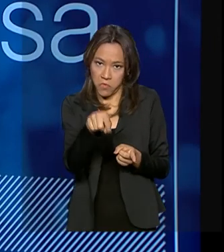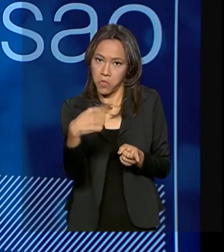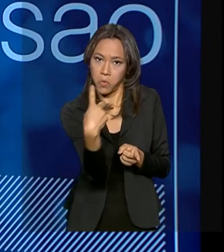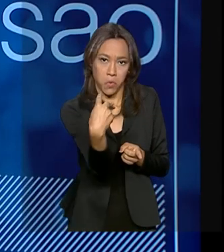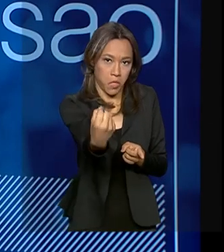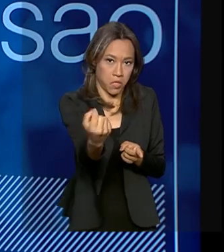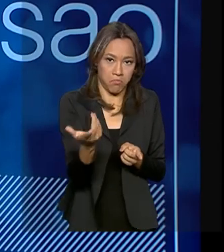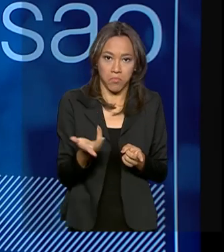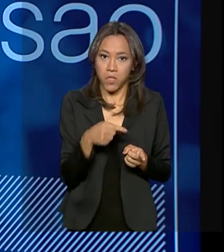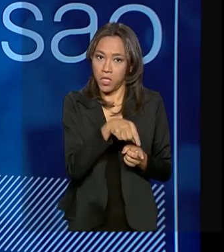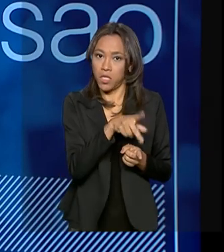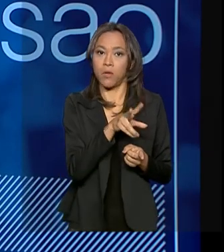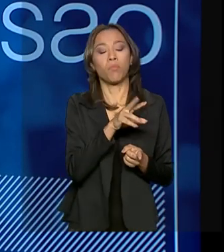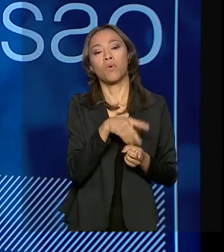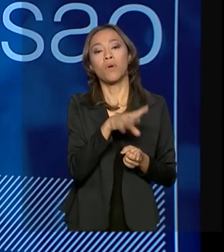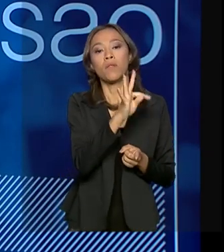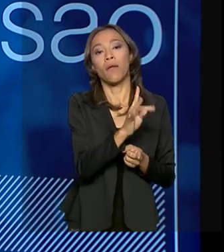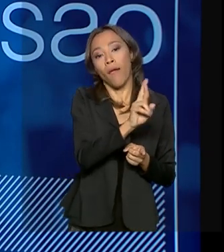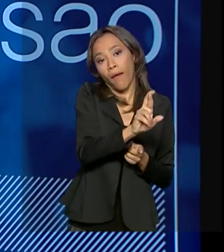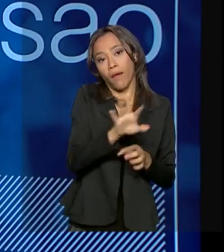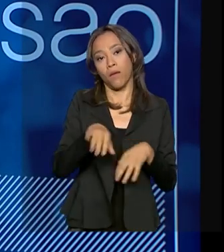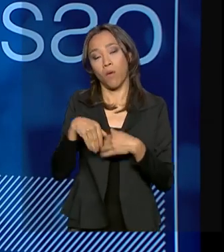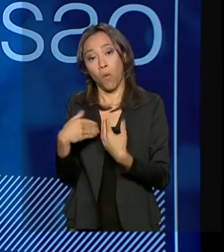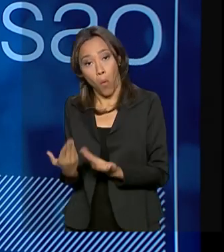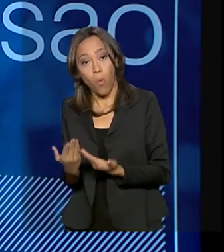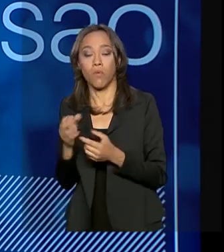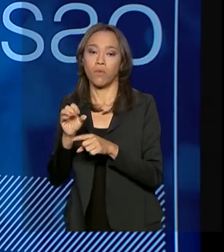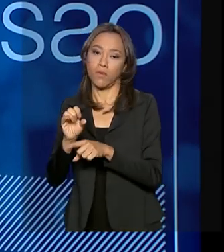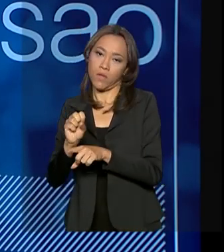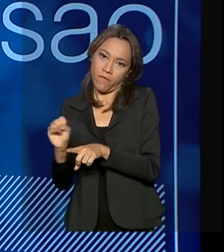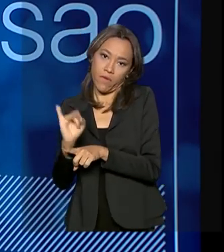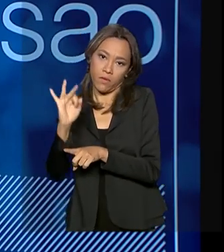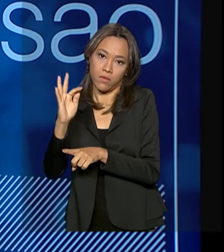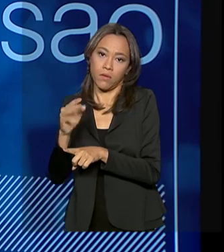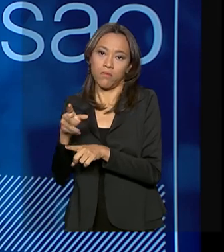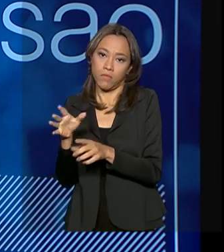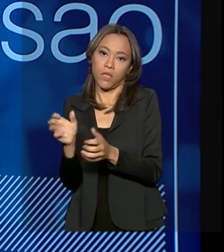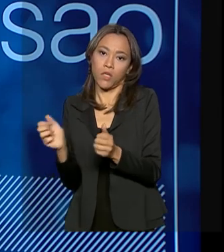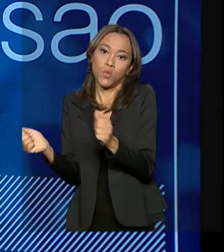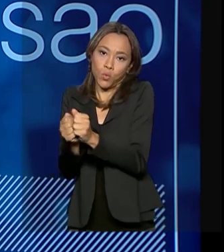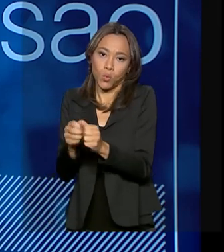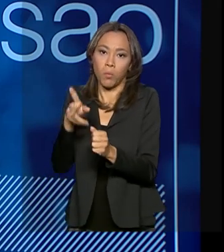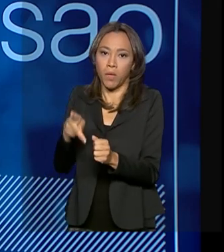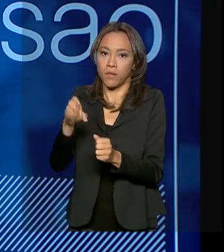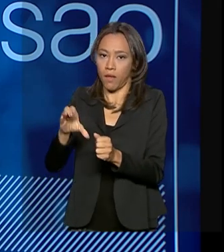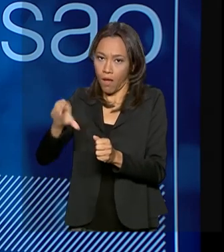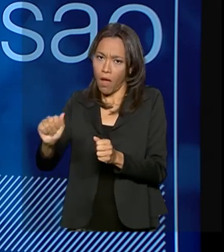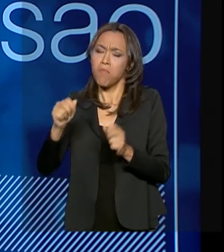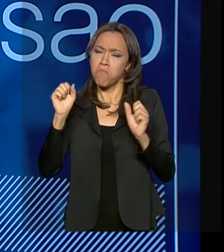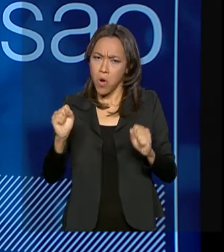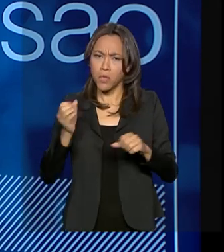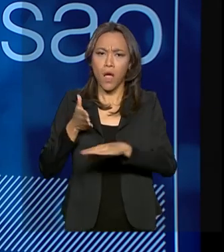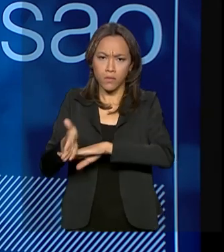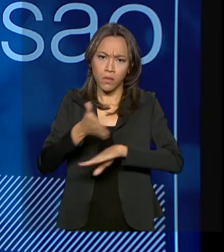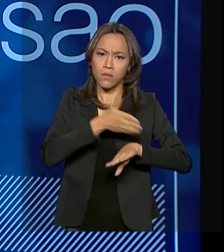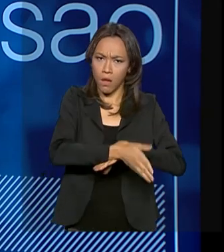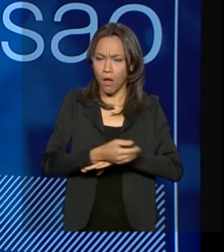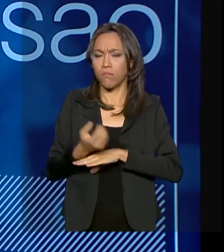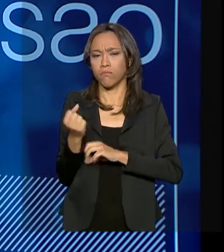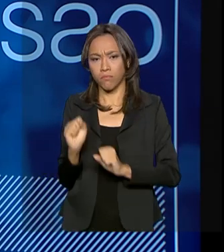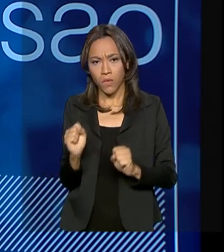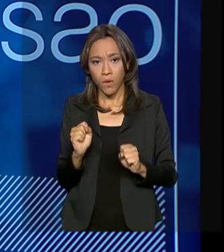juros, seja por inflação IPCA, podem ser acessadas pelos clientes e elas